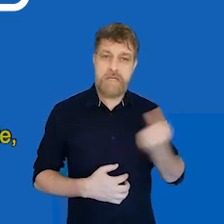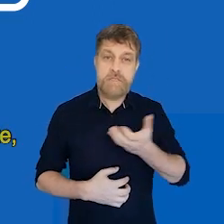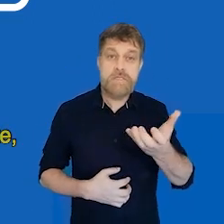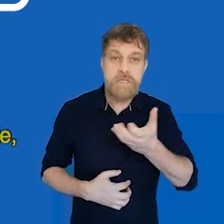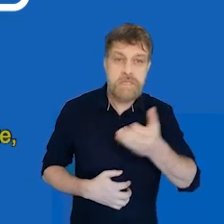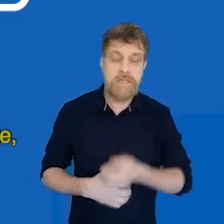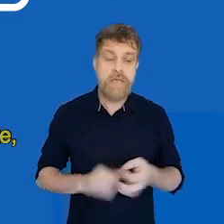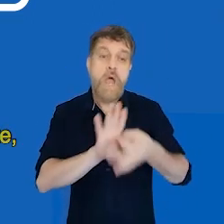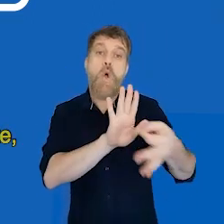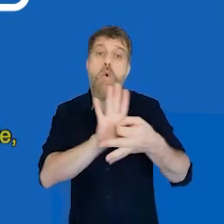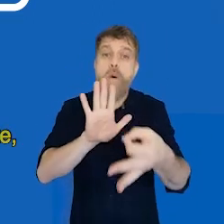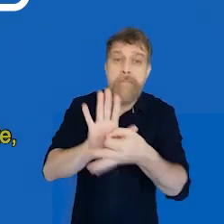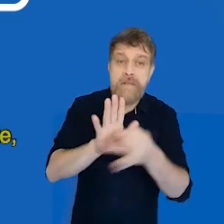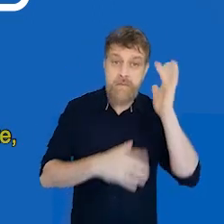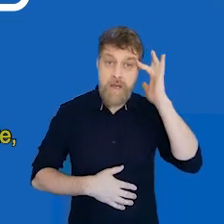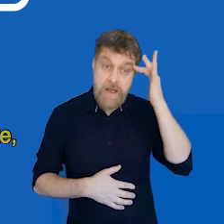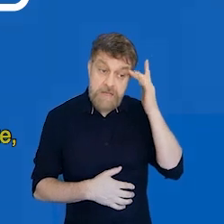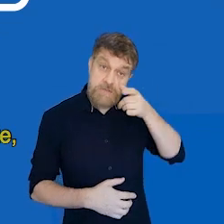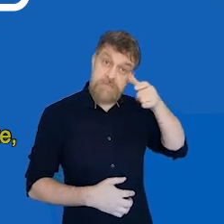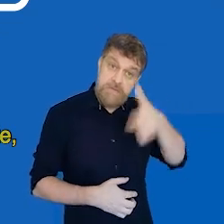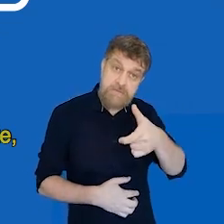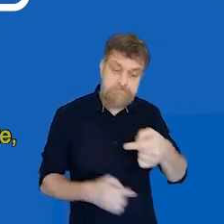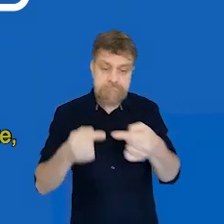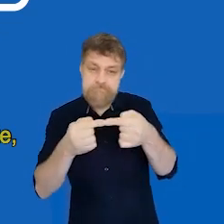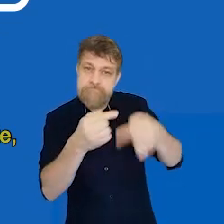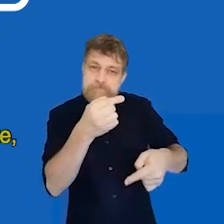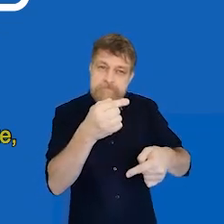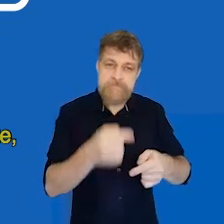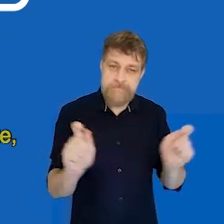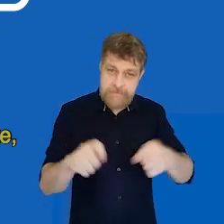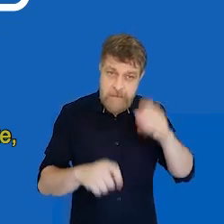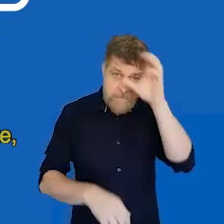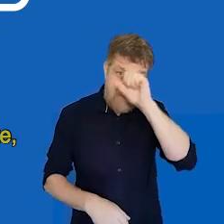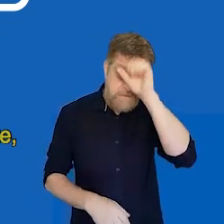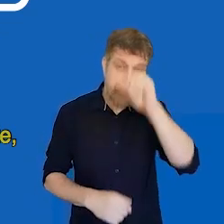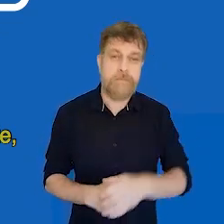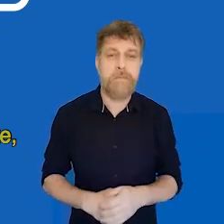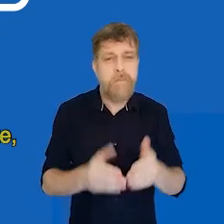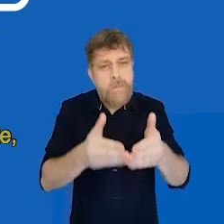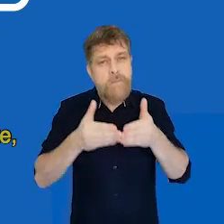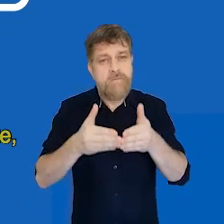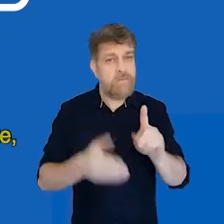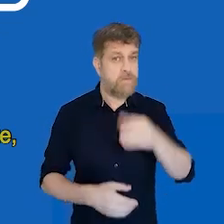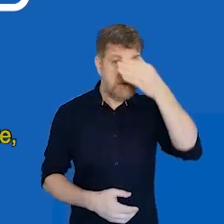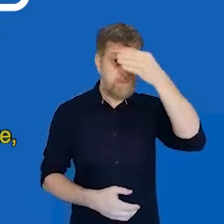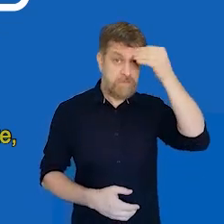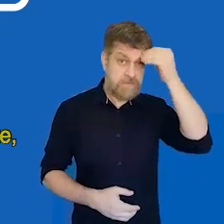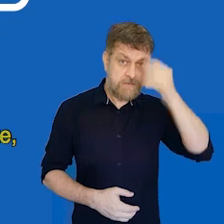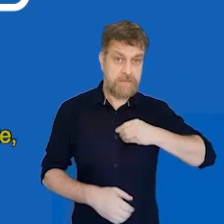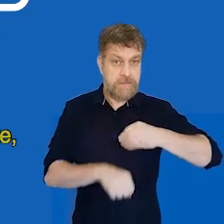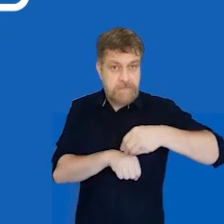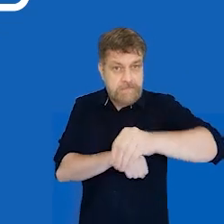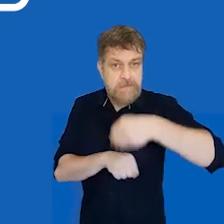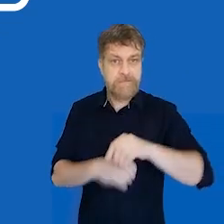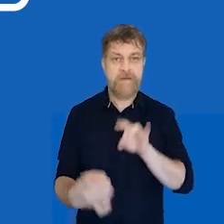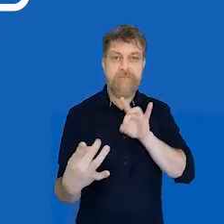ouvir o que vocês acham, se vocês acham que isso é interessante, se vocês acham que vocês estão aprendendo. Então, por favor, não se esqueçam de passar esse feedback